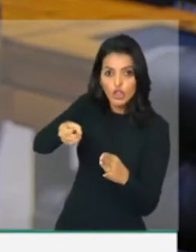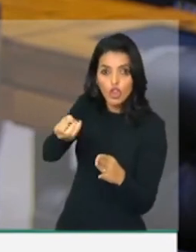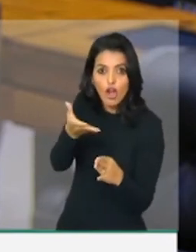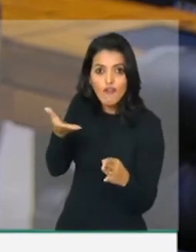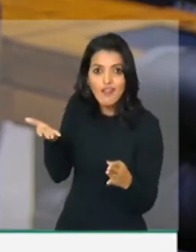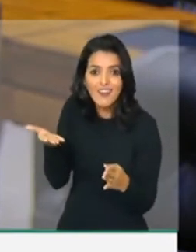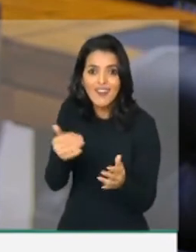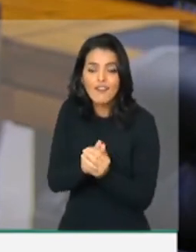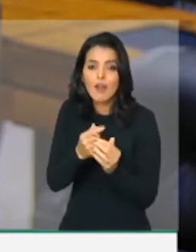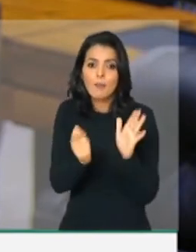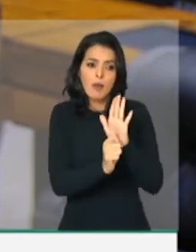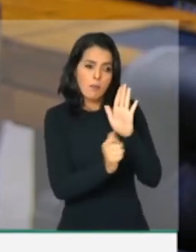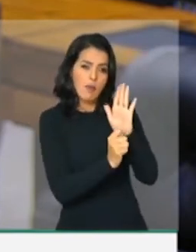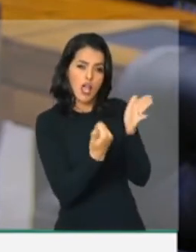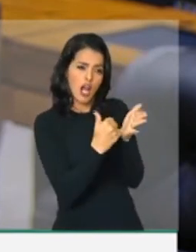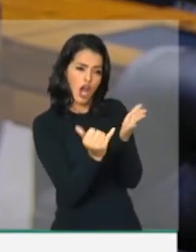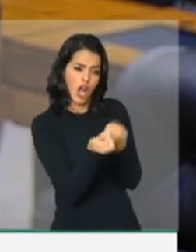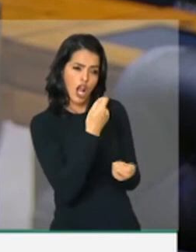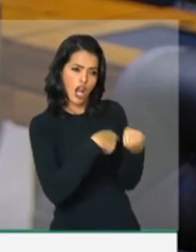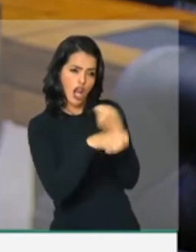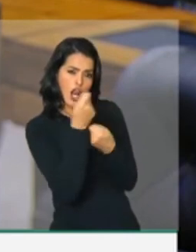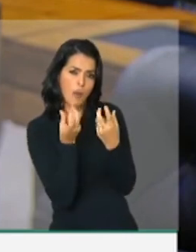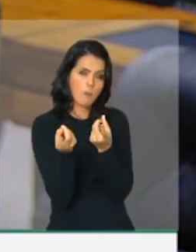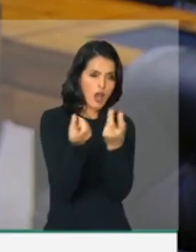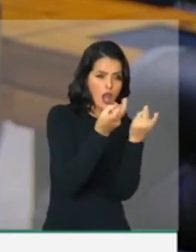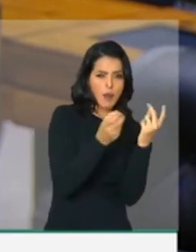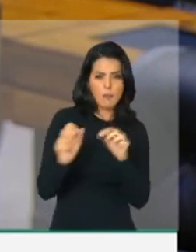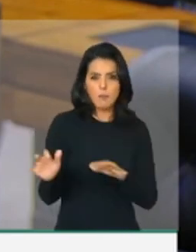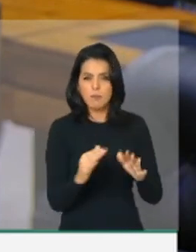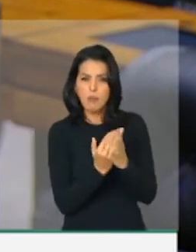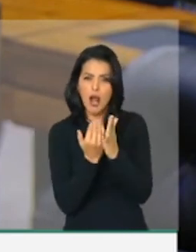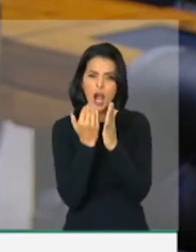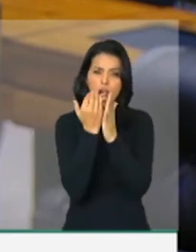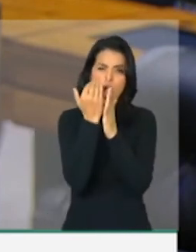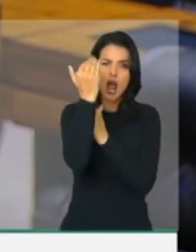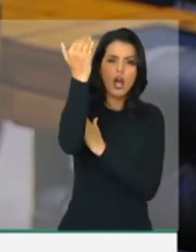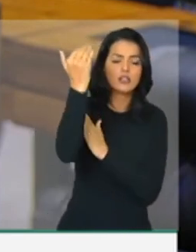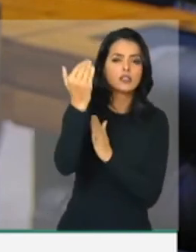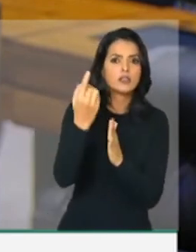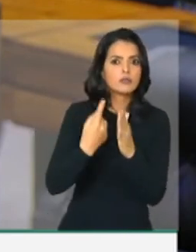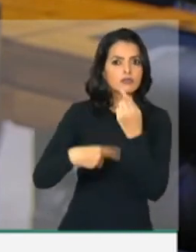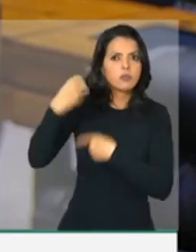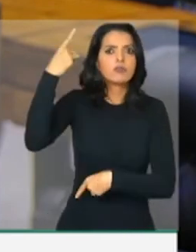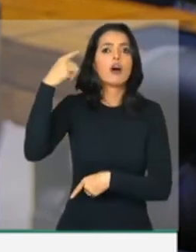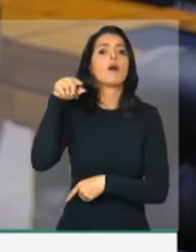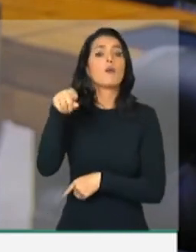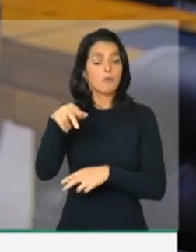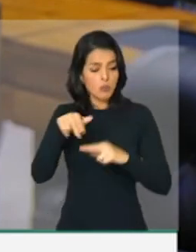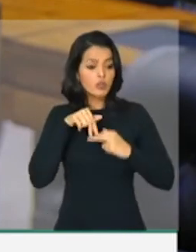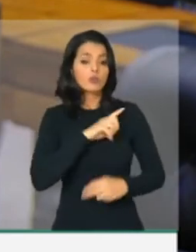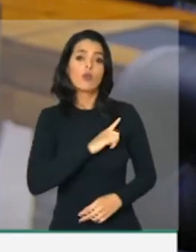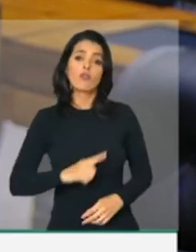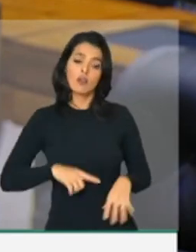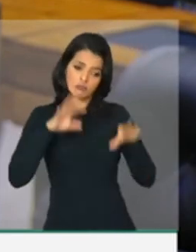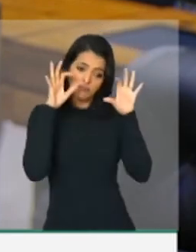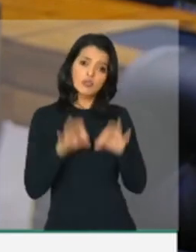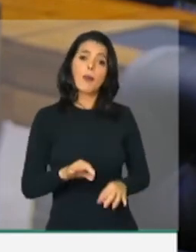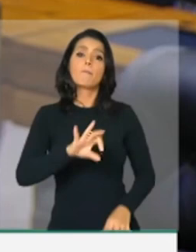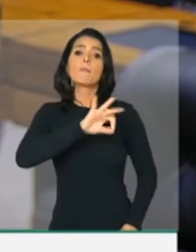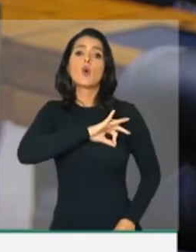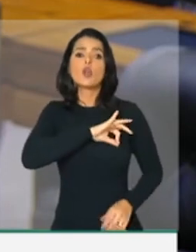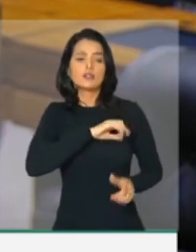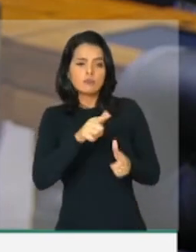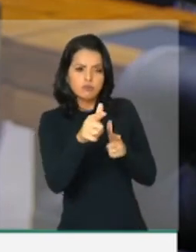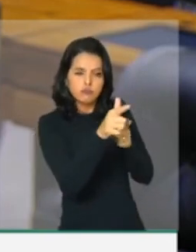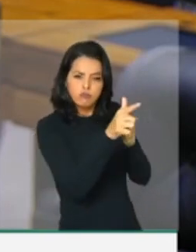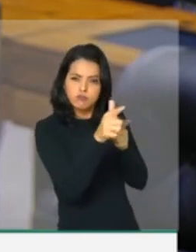no Estado do Rio de Janeiro. Por isso, o governador Cláudio Castro fez de forma acertada manter essas operações, tem o